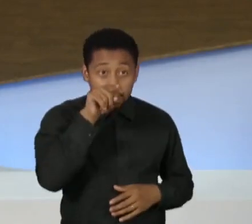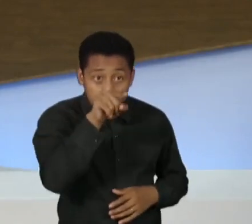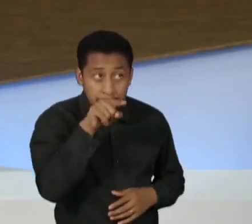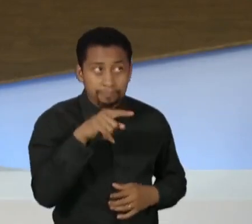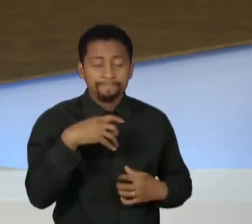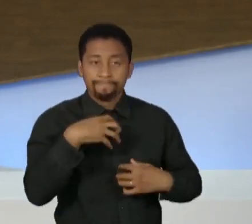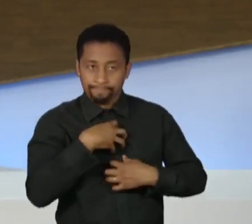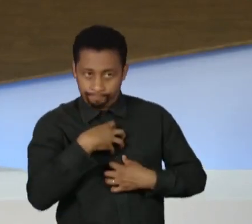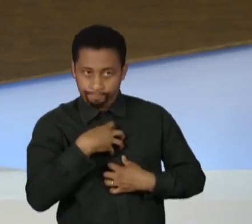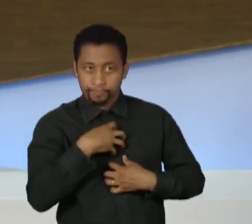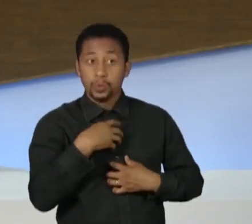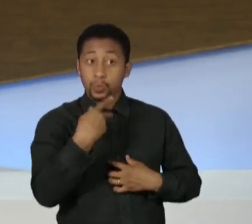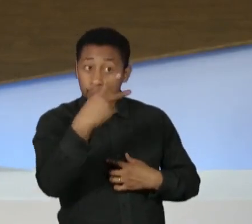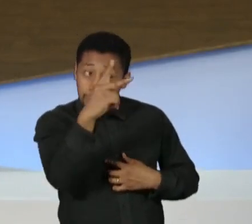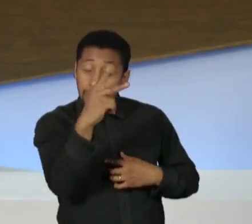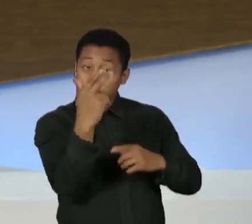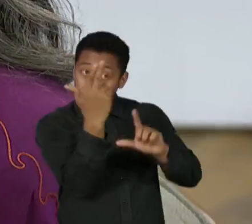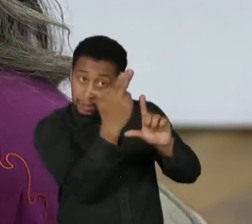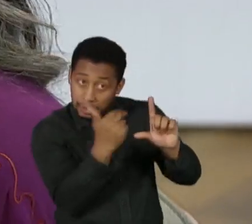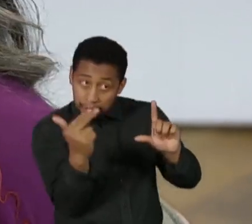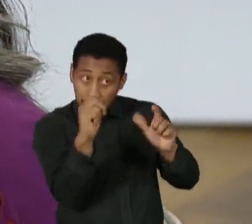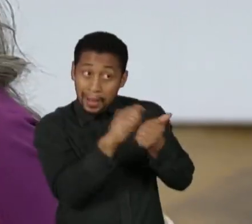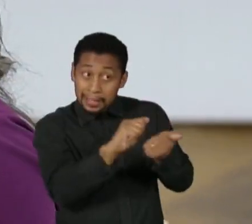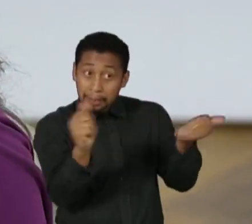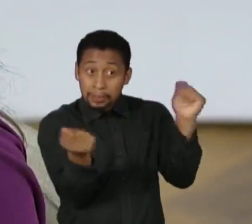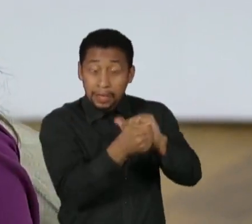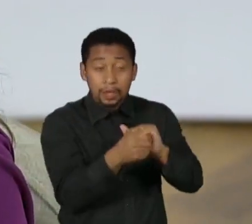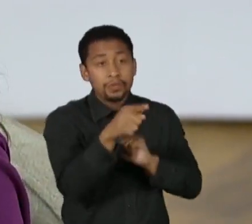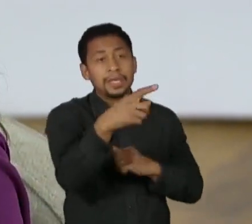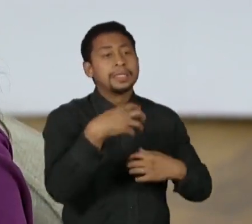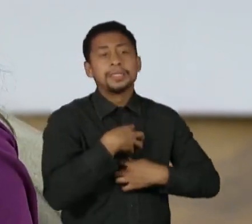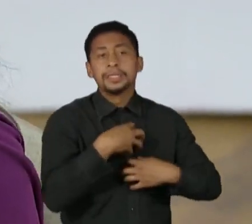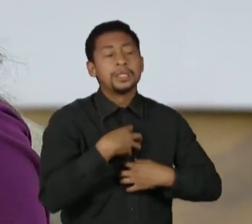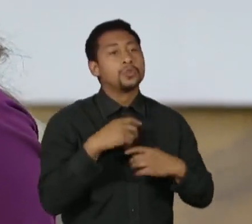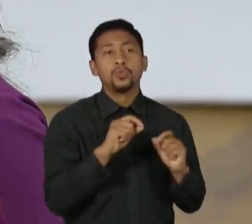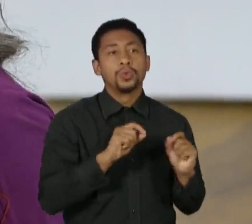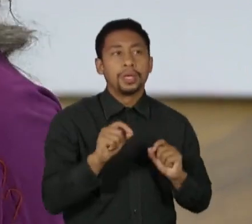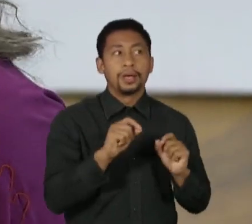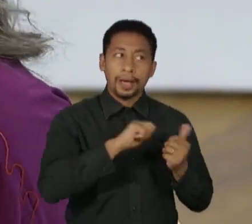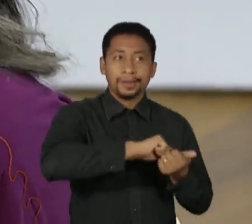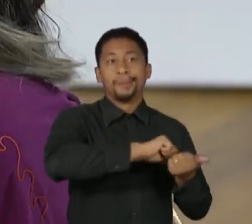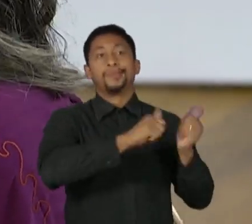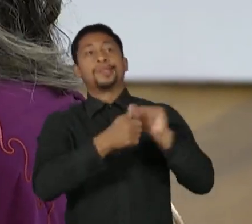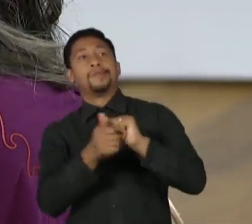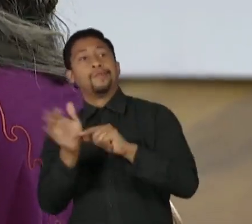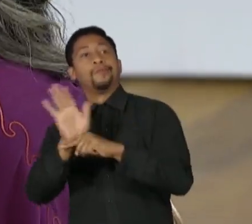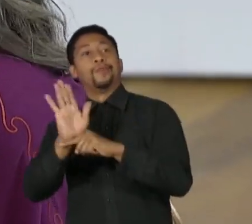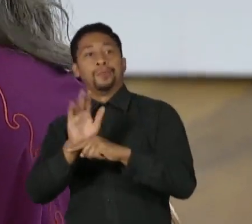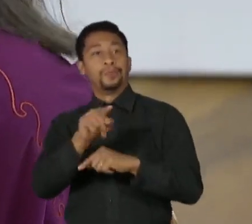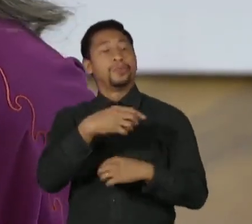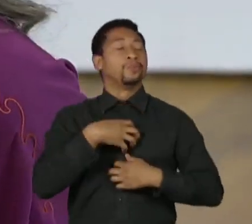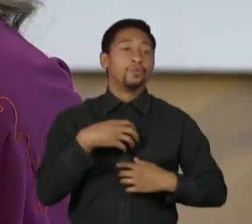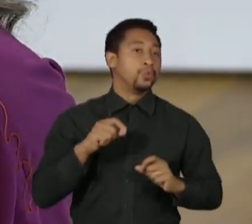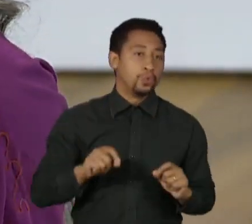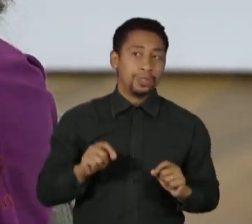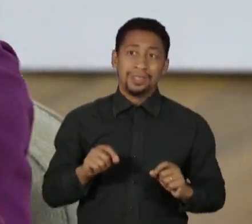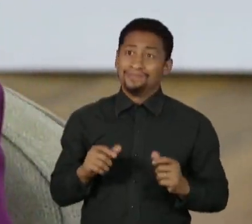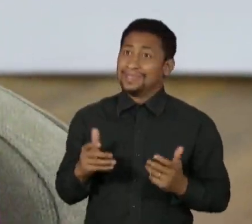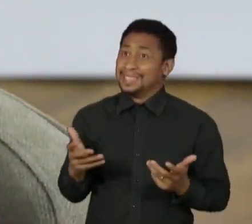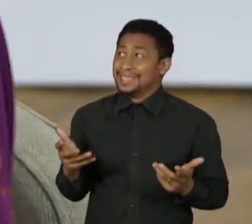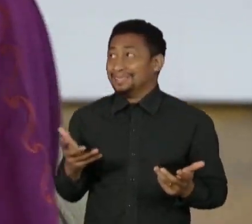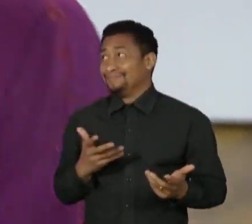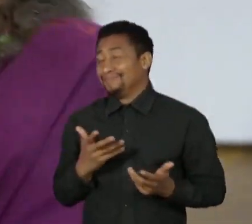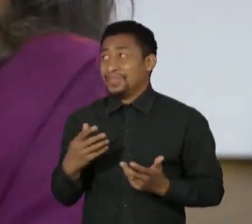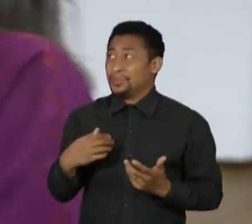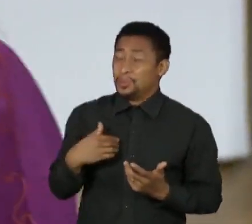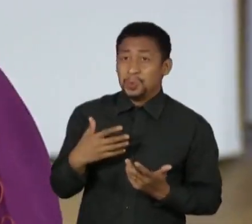obra sendo adaptada? Qual o sentimento? Para outra mídia, no caso. É meio desnorteante. Porque sai da tua mão